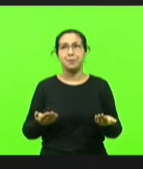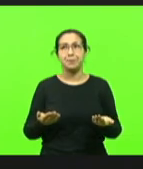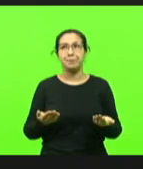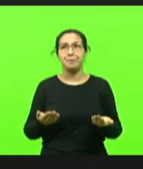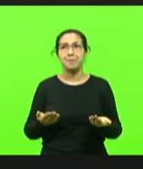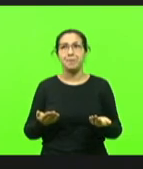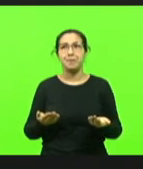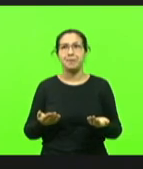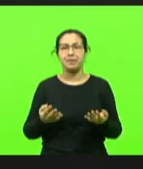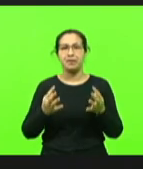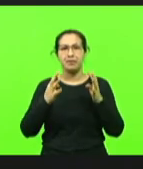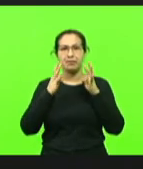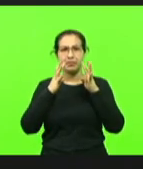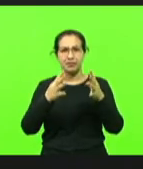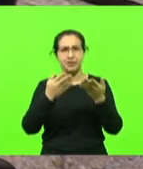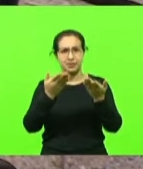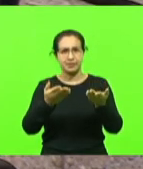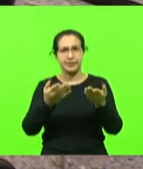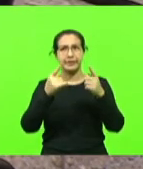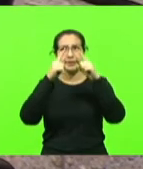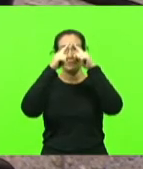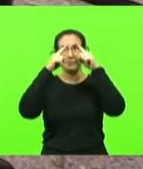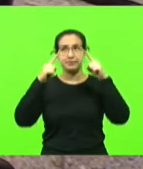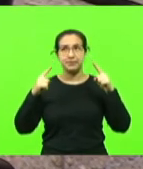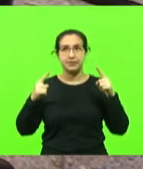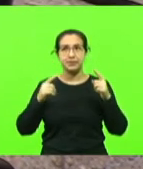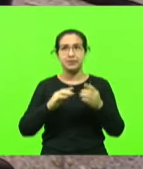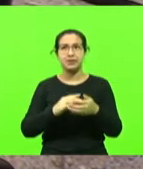ouvindo ali a fala do deputado Neodir Sareta,